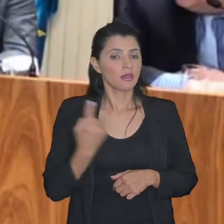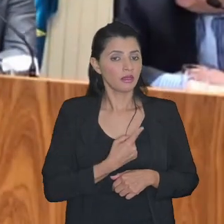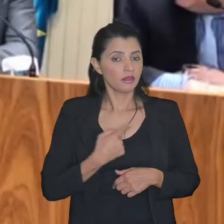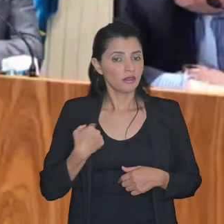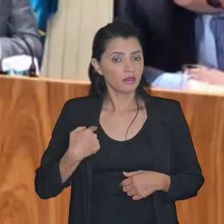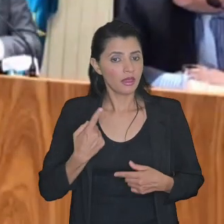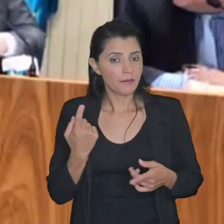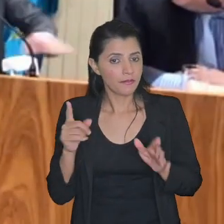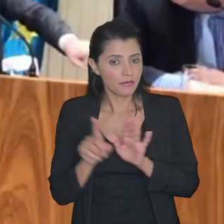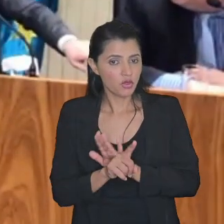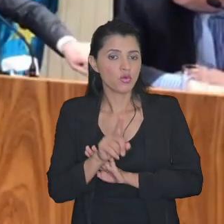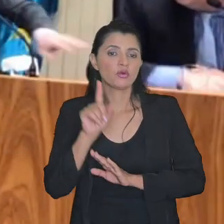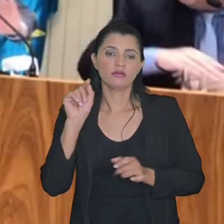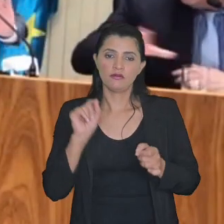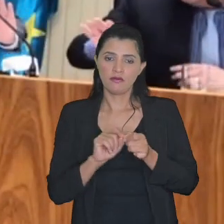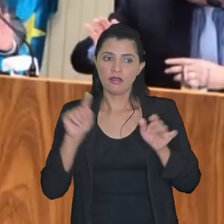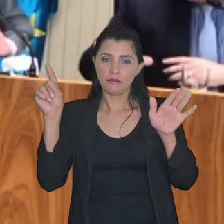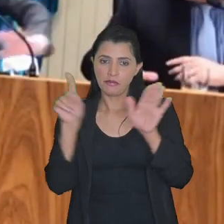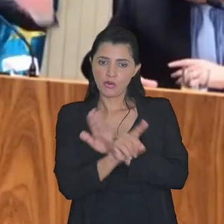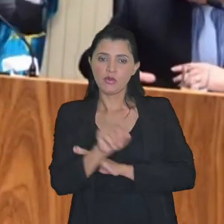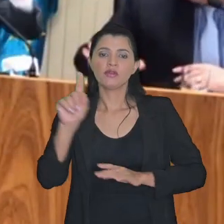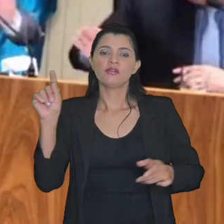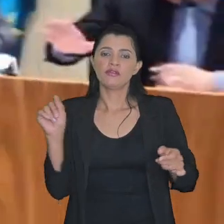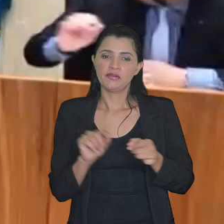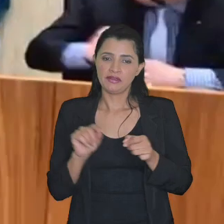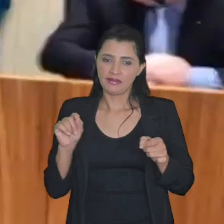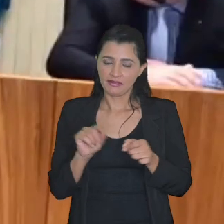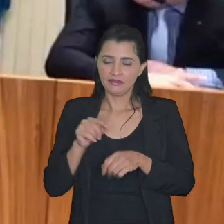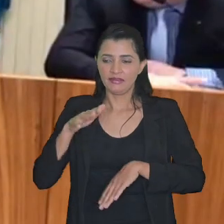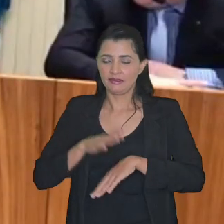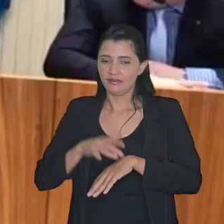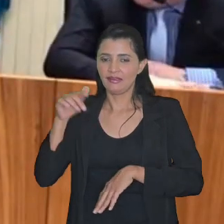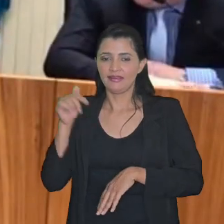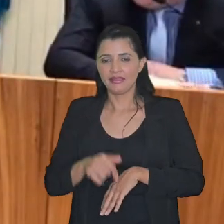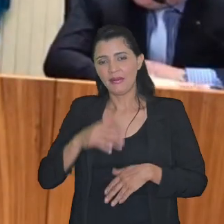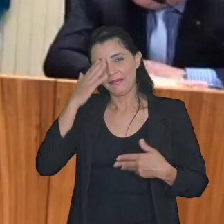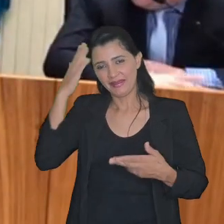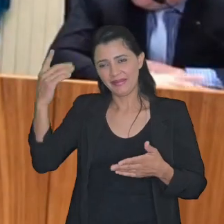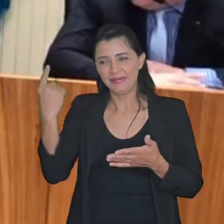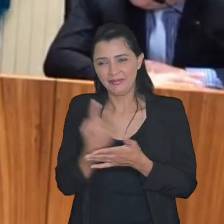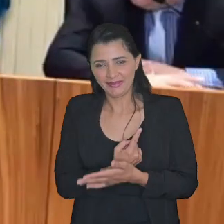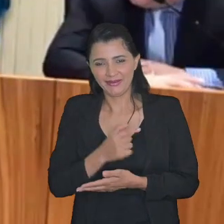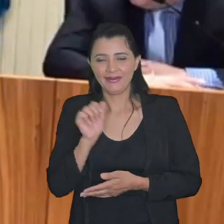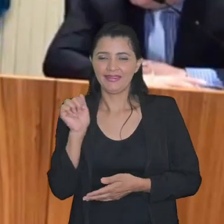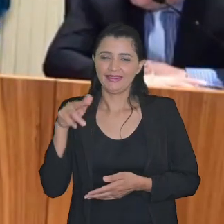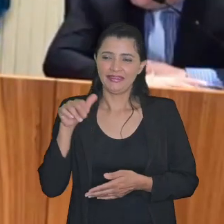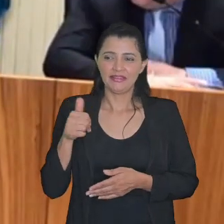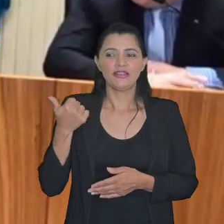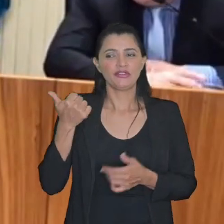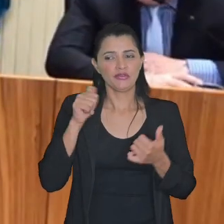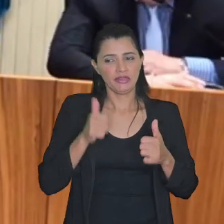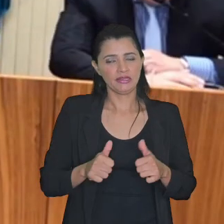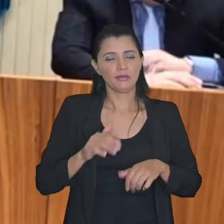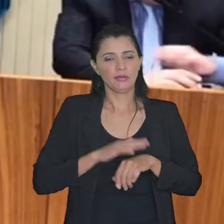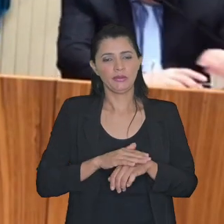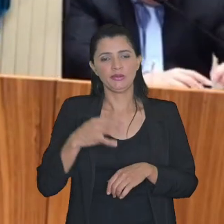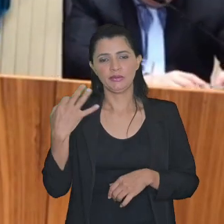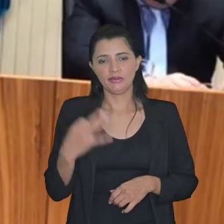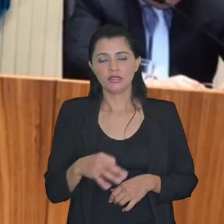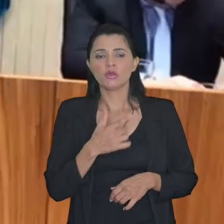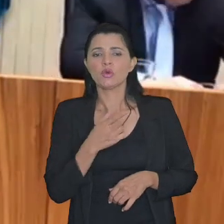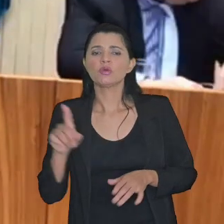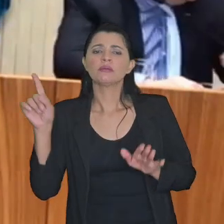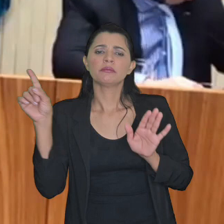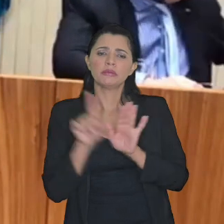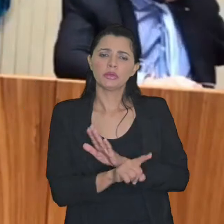a pergunta a gente faz já vou considerar o convite da doutora na Rosa muito obrigado mas temos que analisar na época chegou